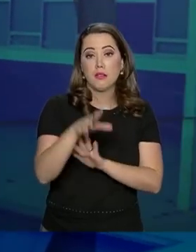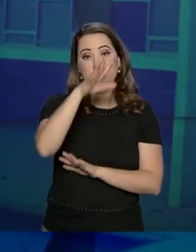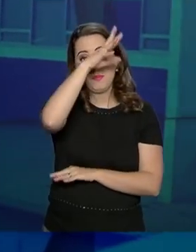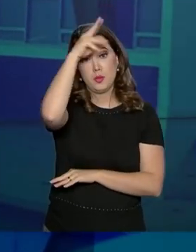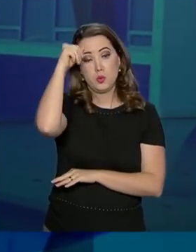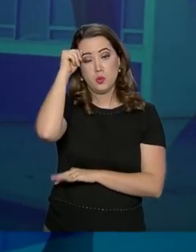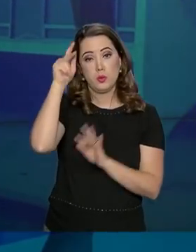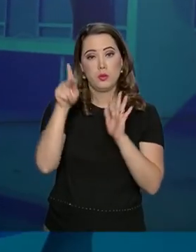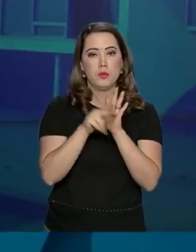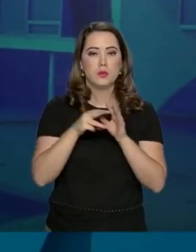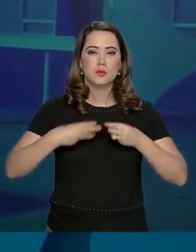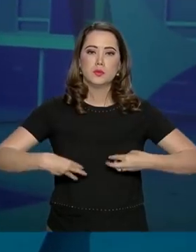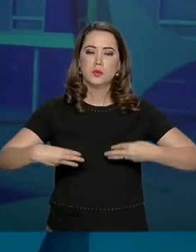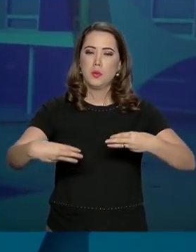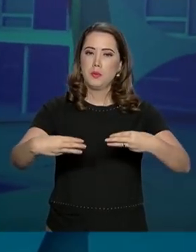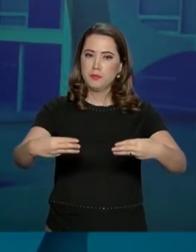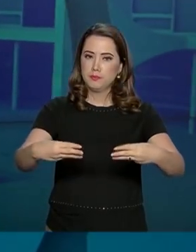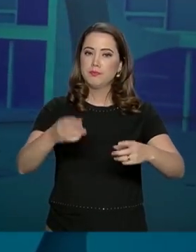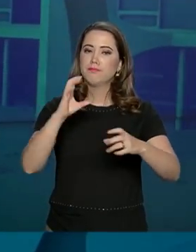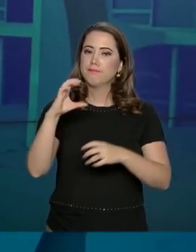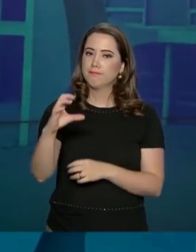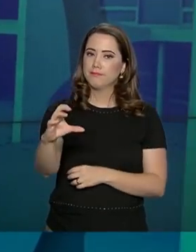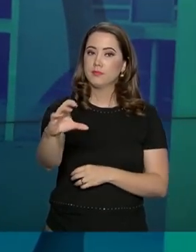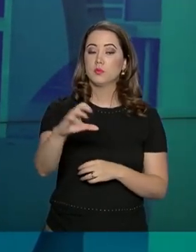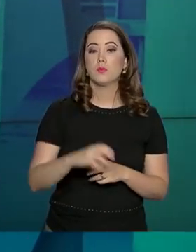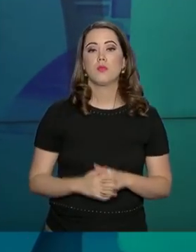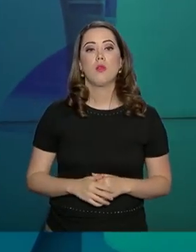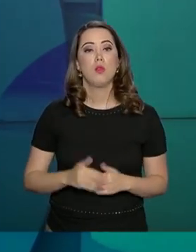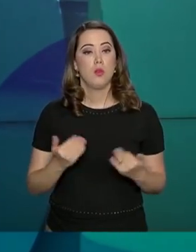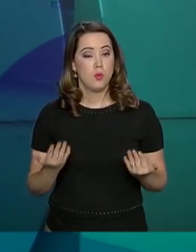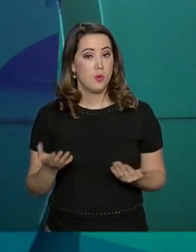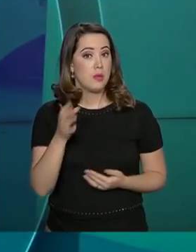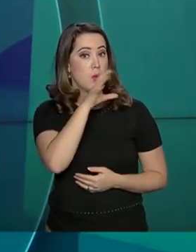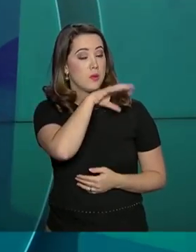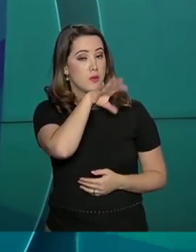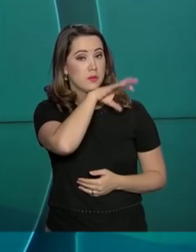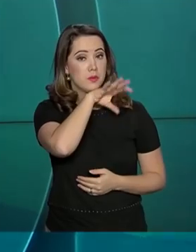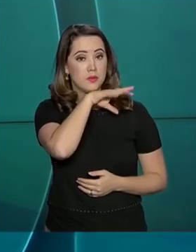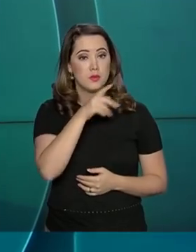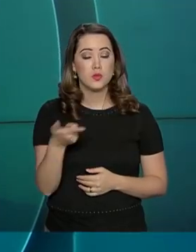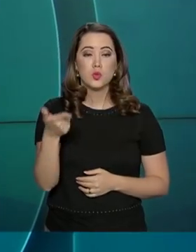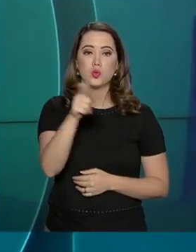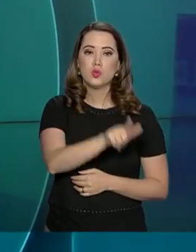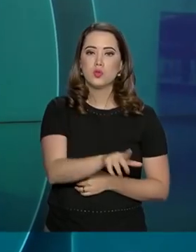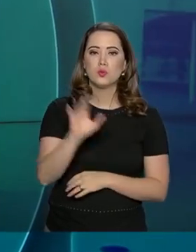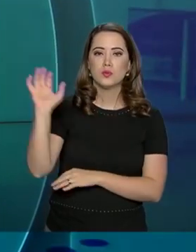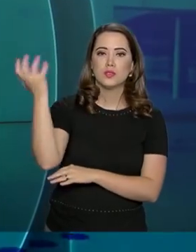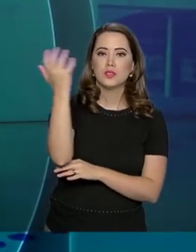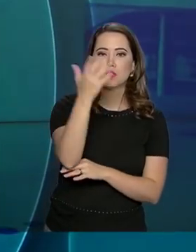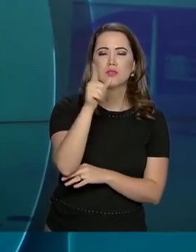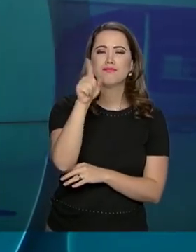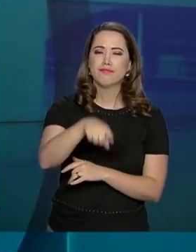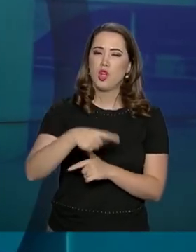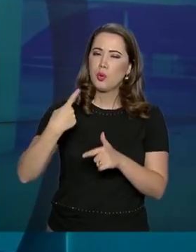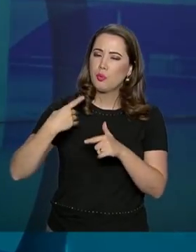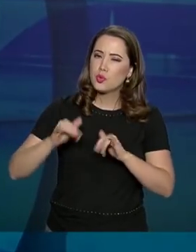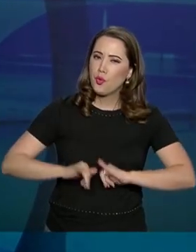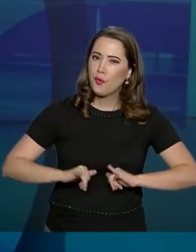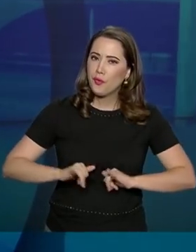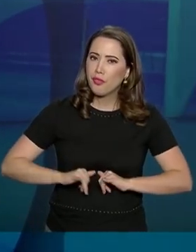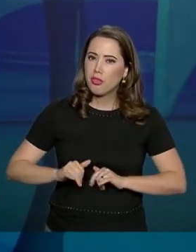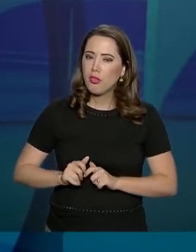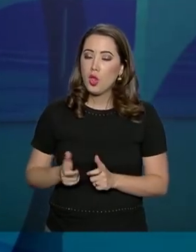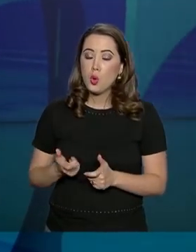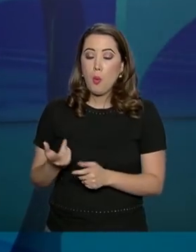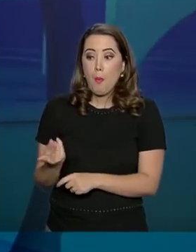ligado ao Ministério da Ciência, Tecnologia, Inovações e Comunicações. Os animais devolvidos à natureza foram vítimas de caça